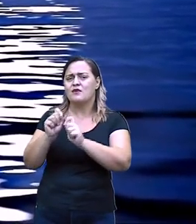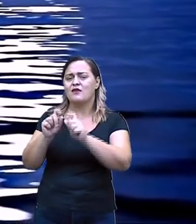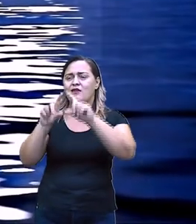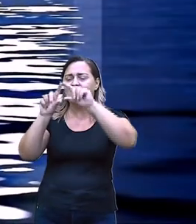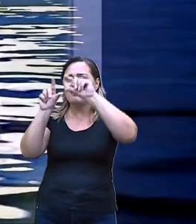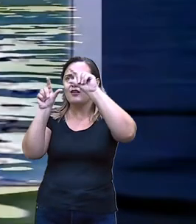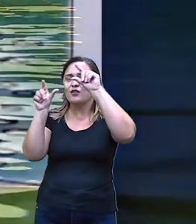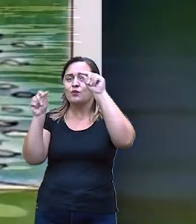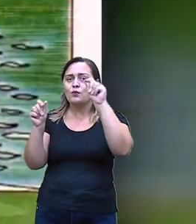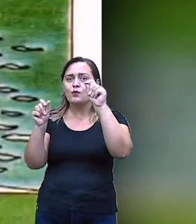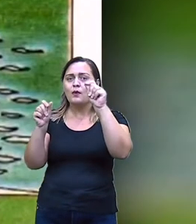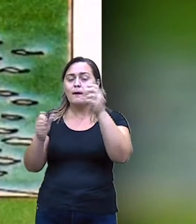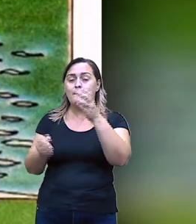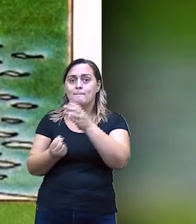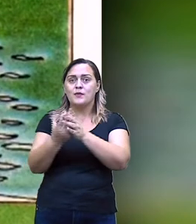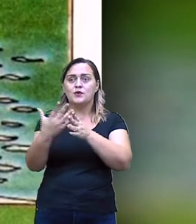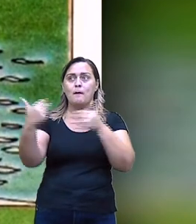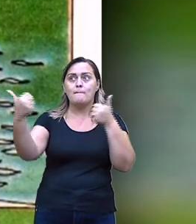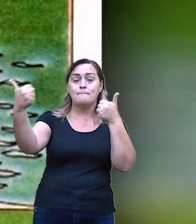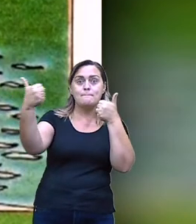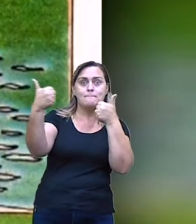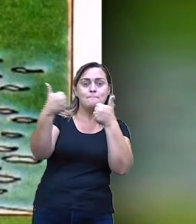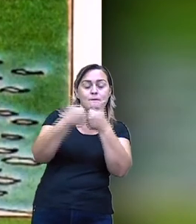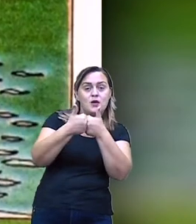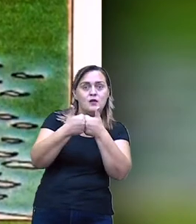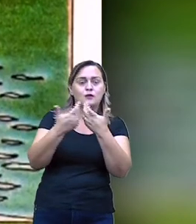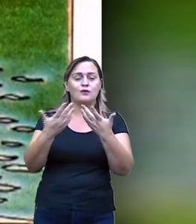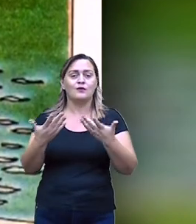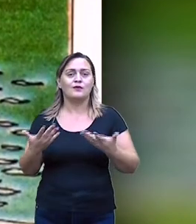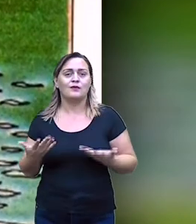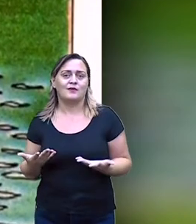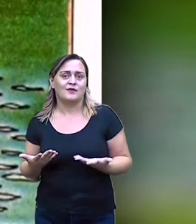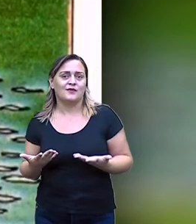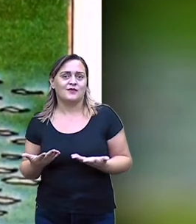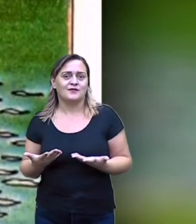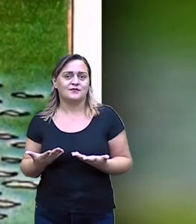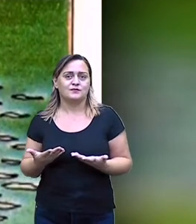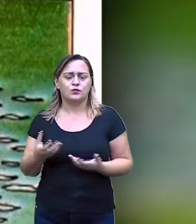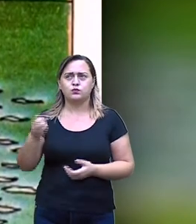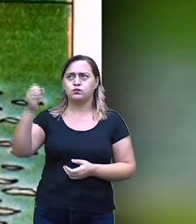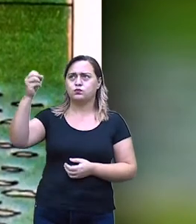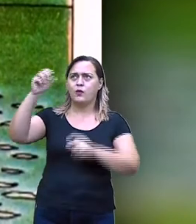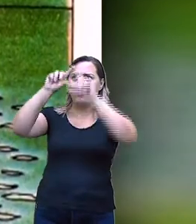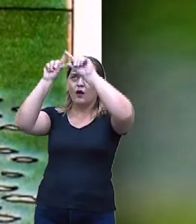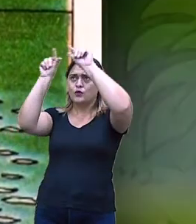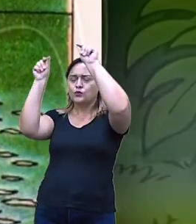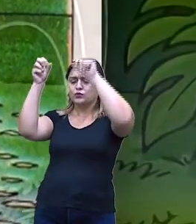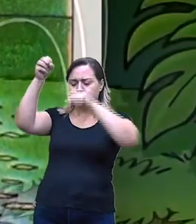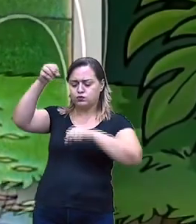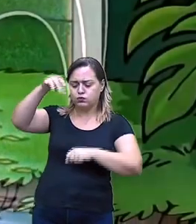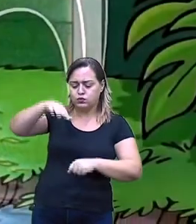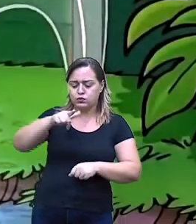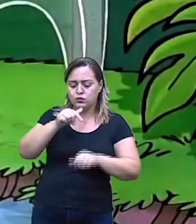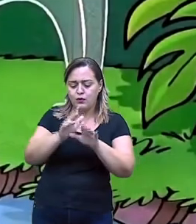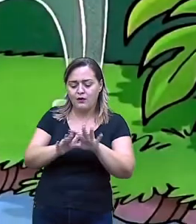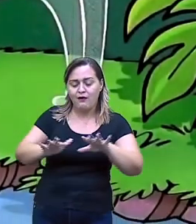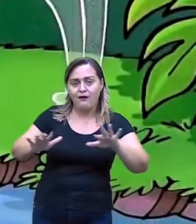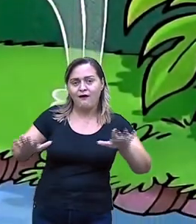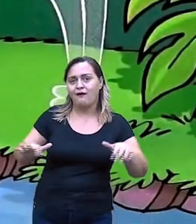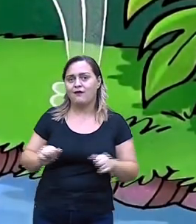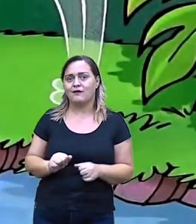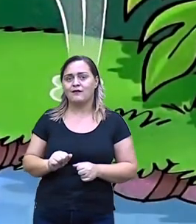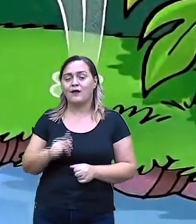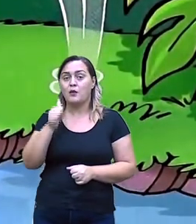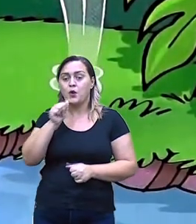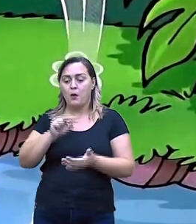apareceu muito mais perto do que antes. A deusa estava sobre as águas. Nayá não teve dúvidas e se